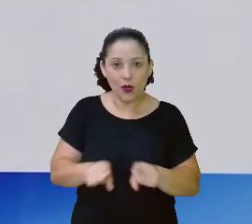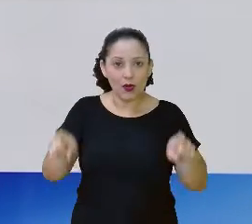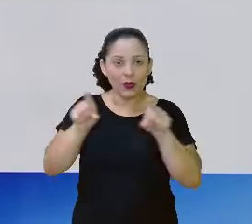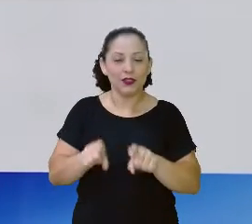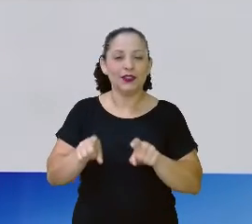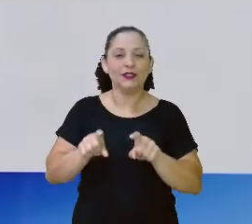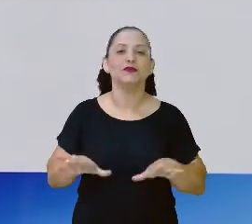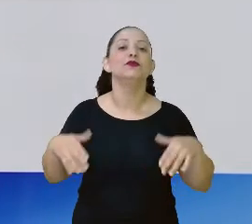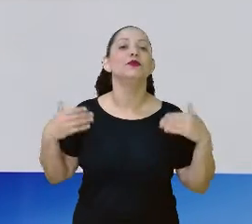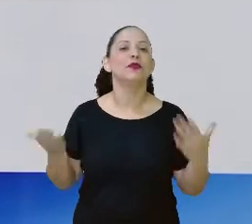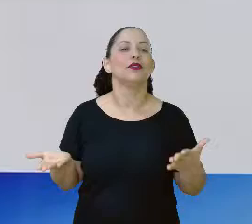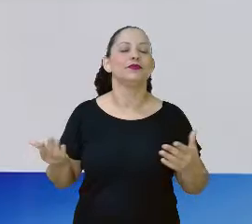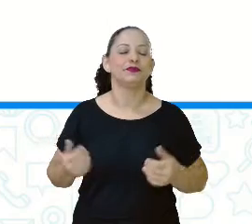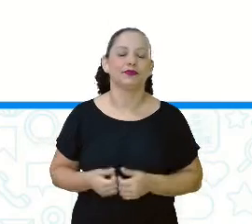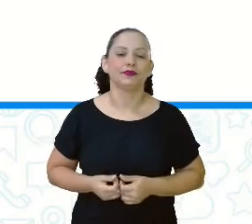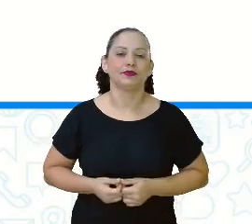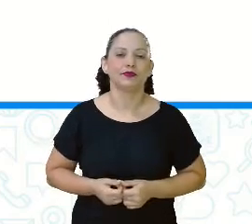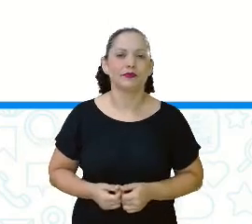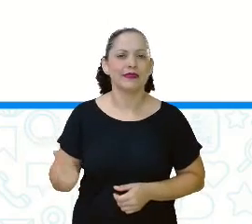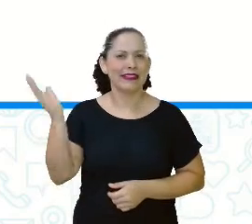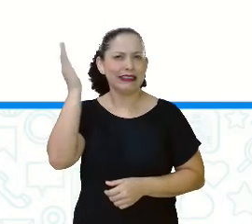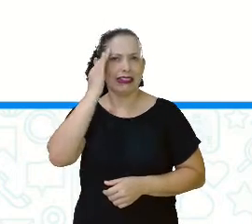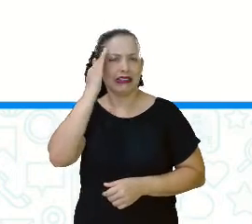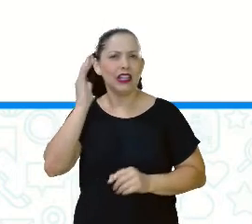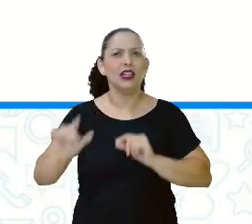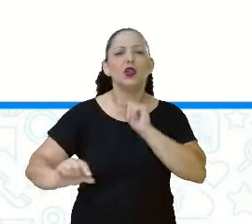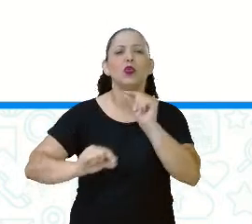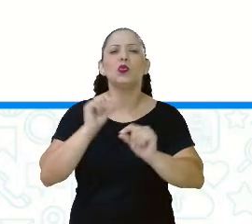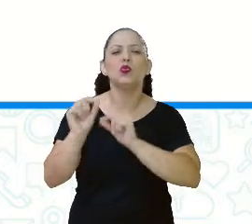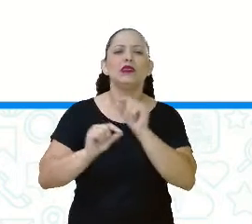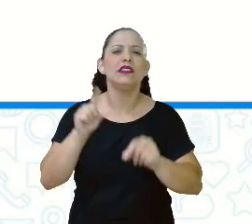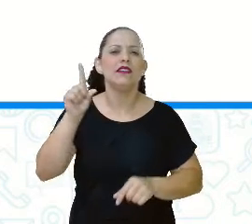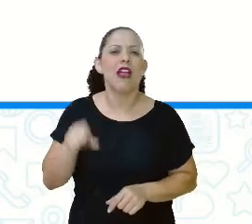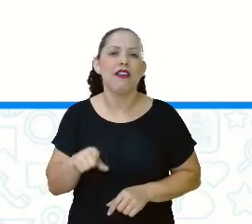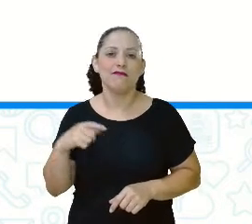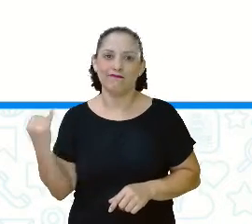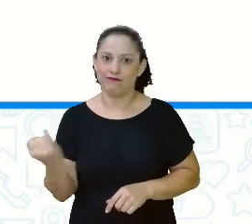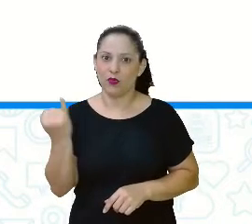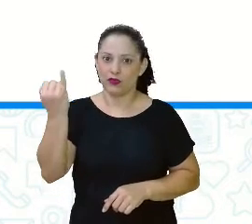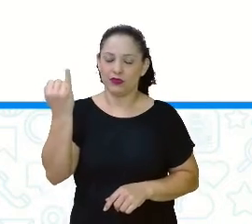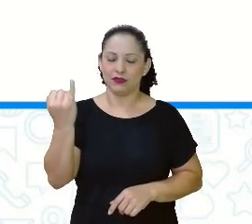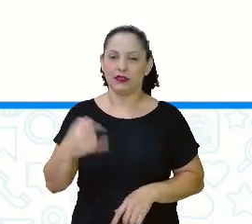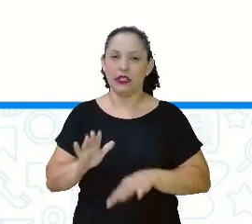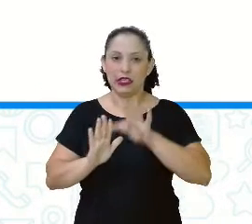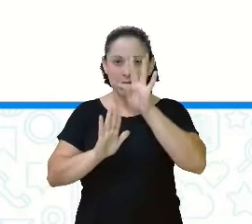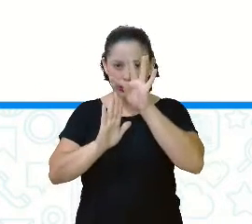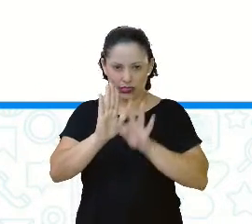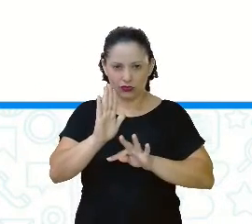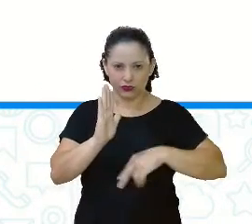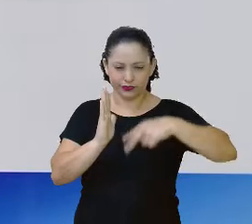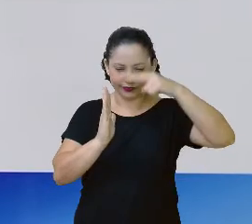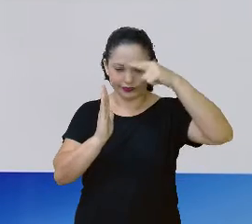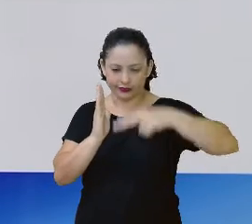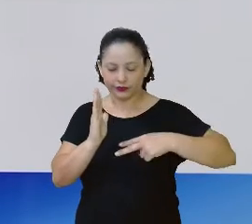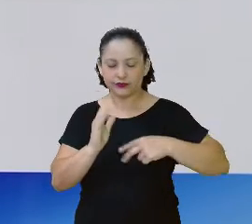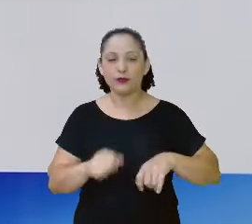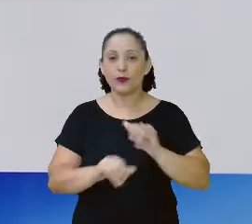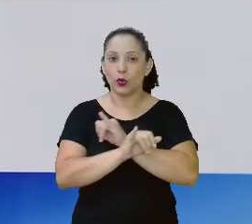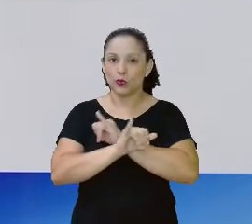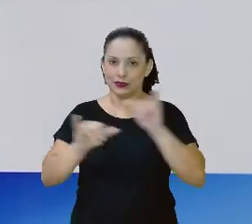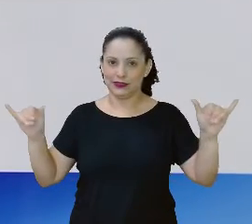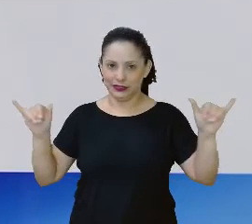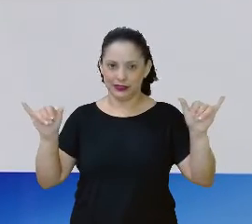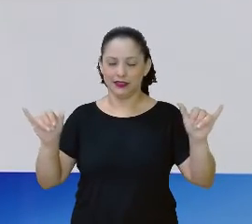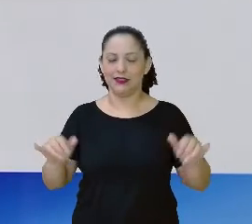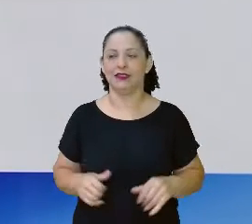saber. Para você entender a função do dicionário, vamos começar lendo um trechinho. Só um trechinho de uma notícia que nós